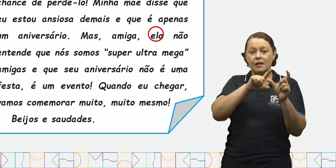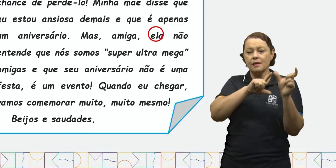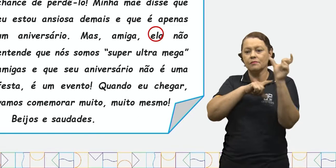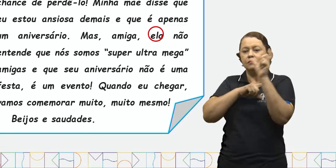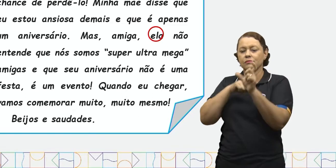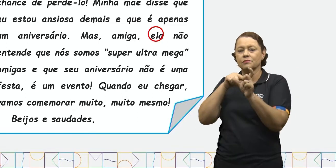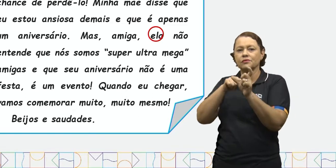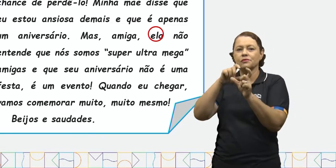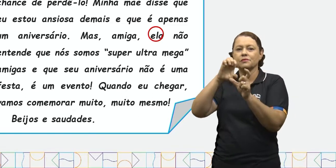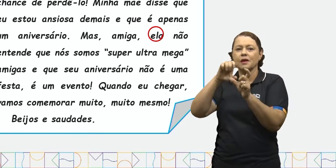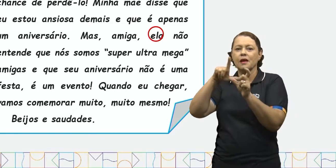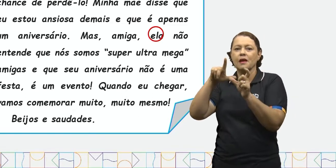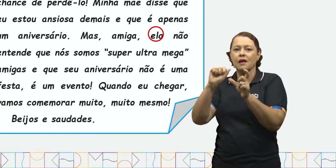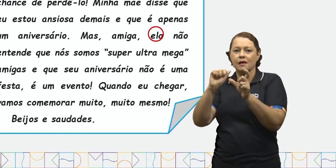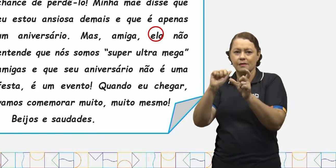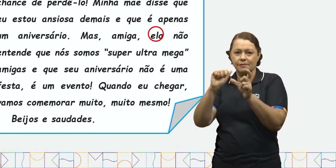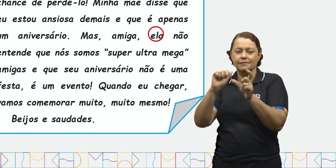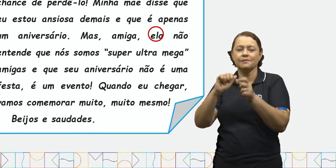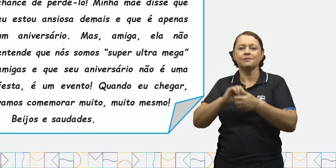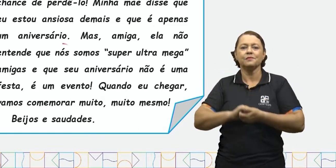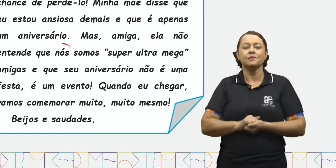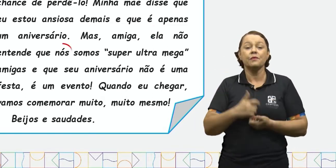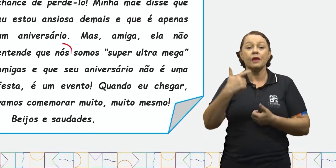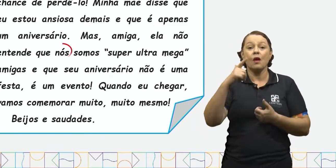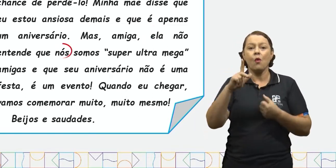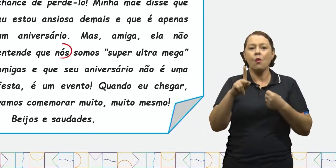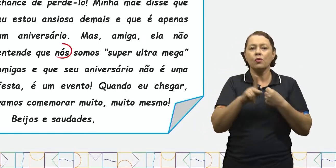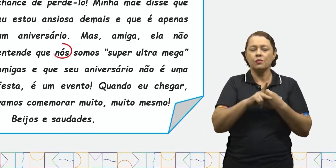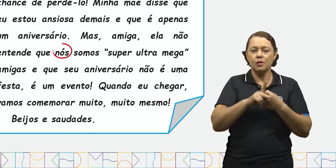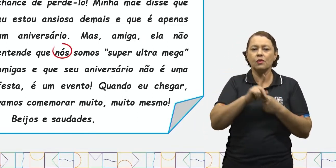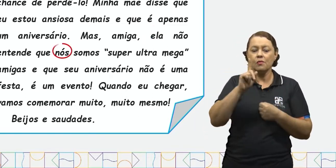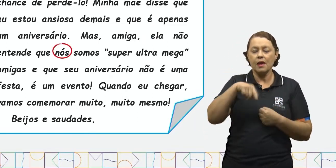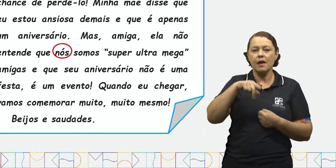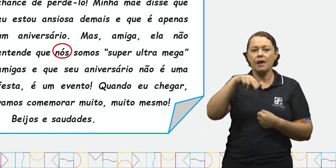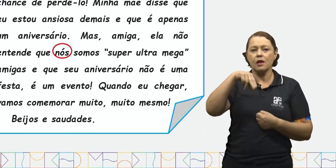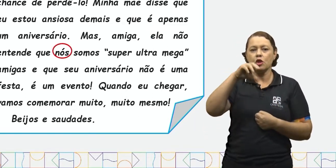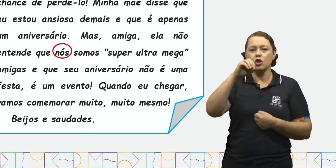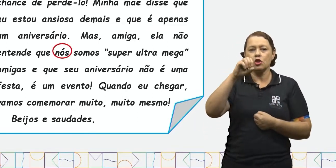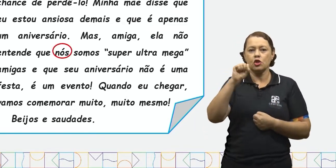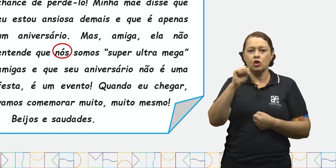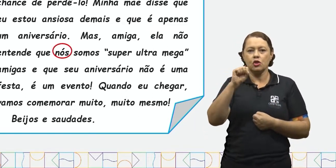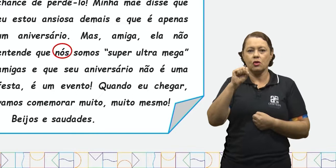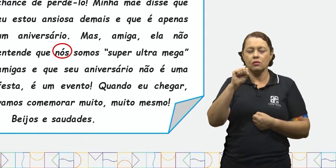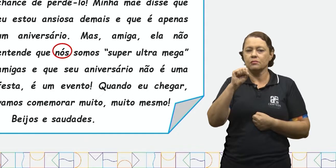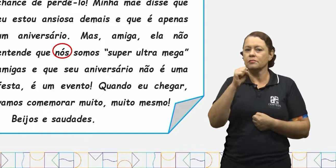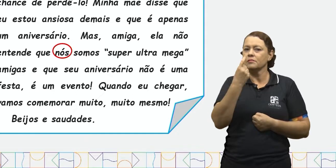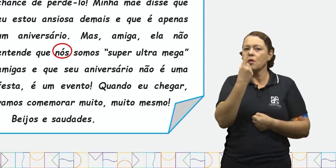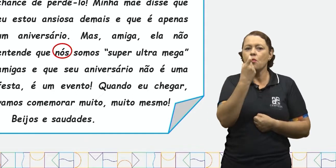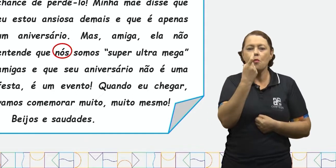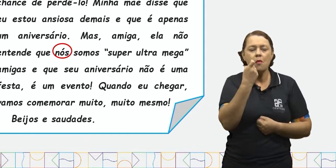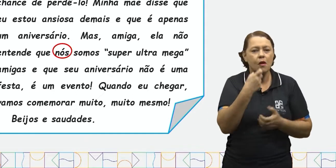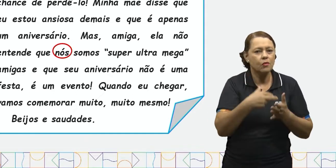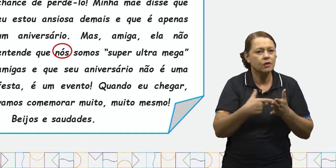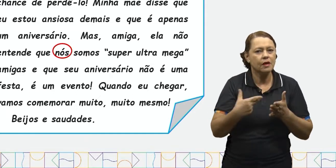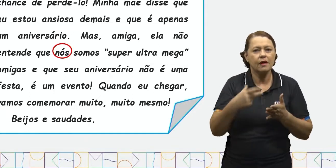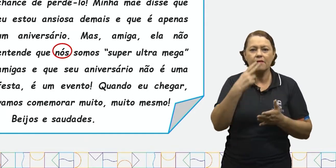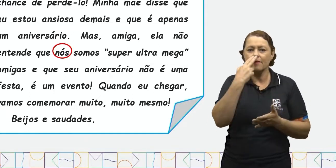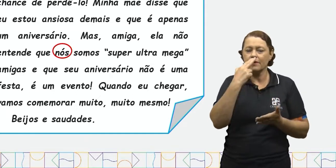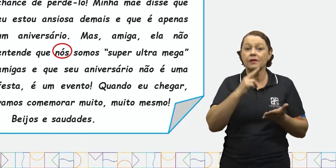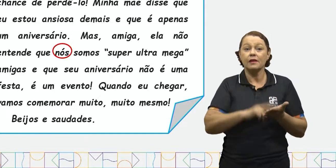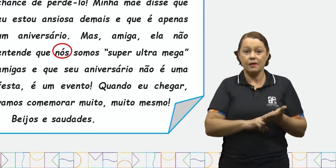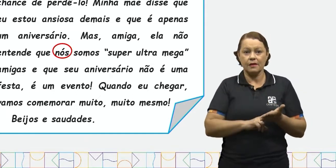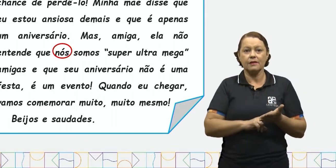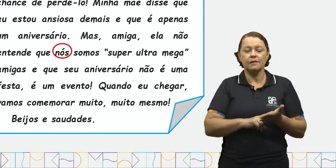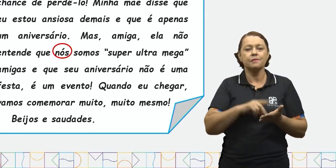pronome que temos no texto é o pronome nós. Ele aparece apenas uma vez na carta. O pronome